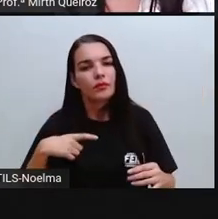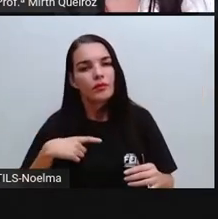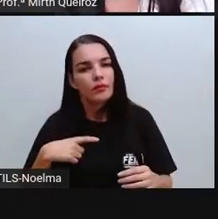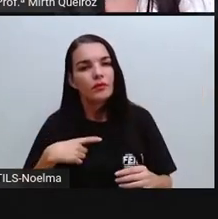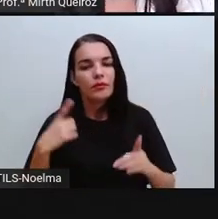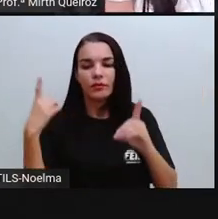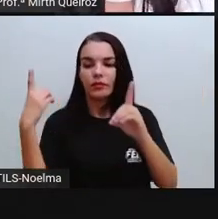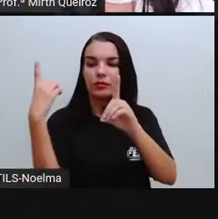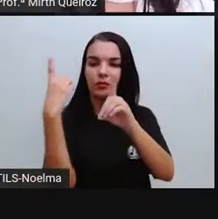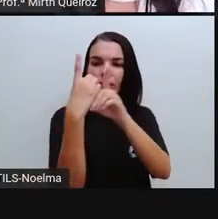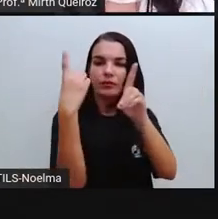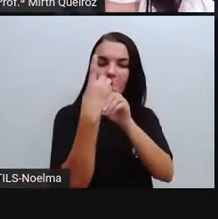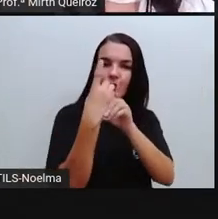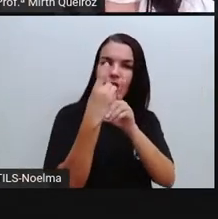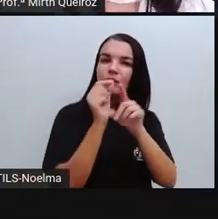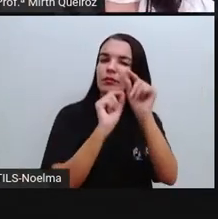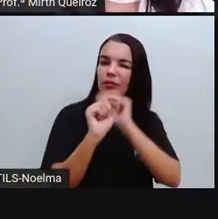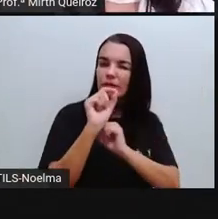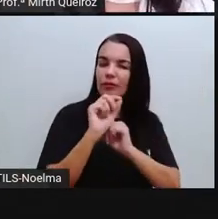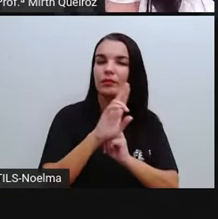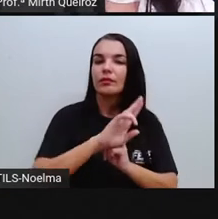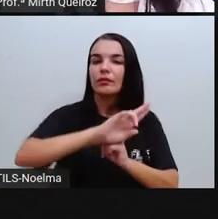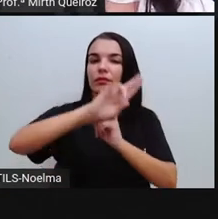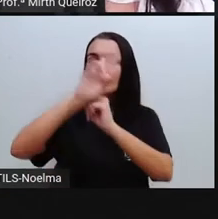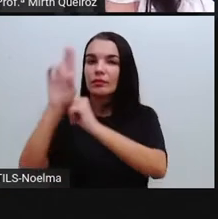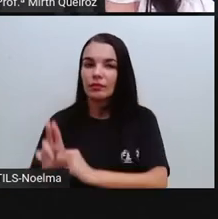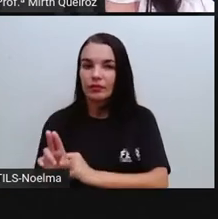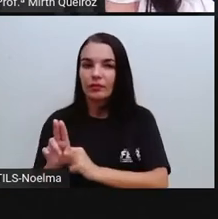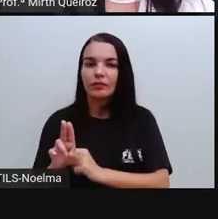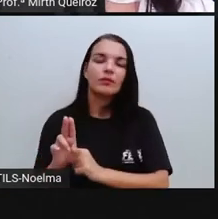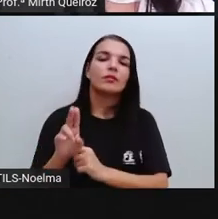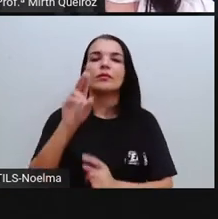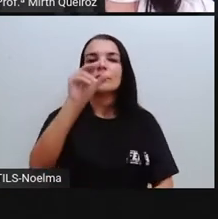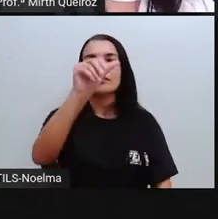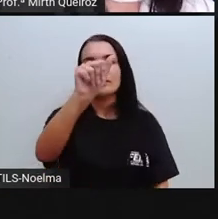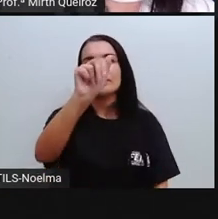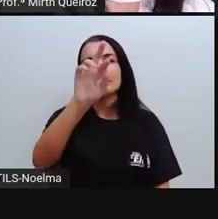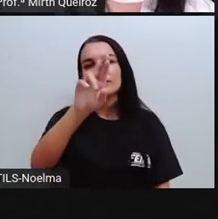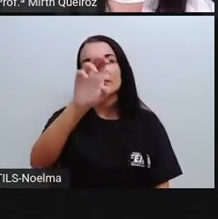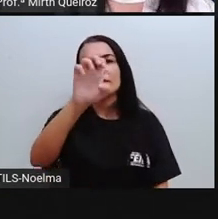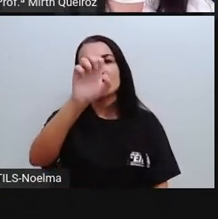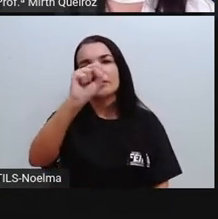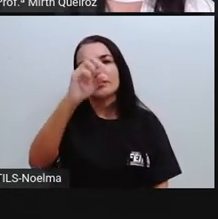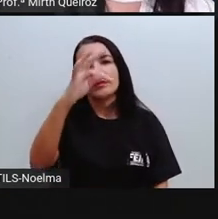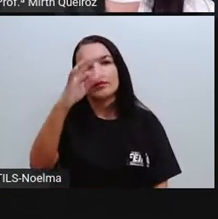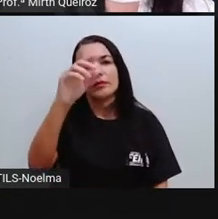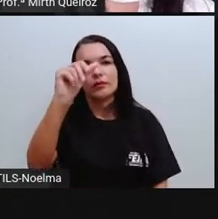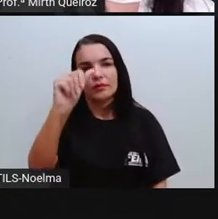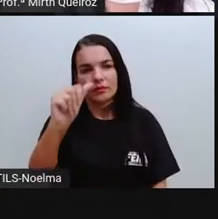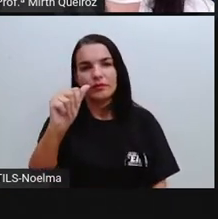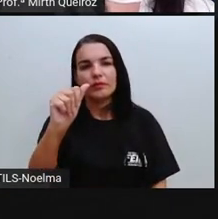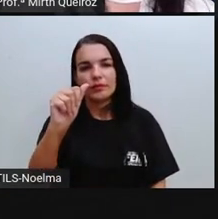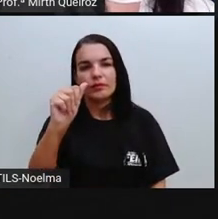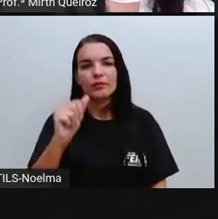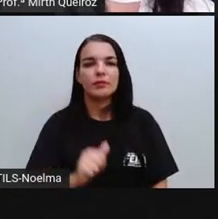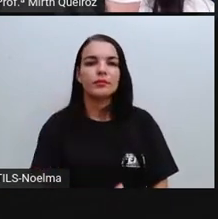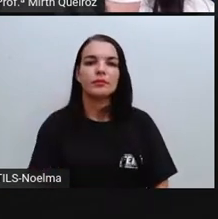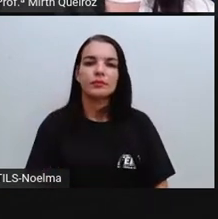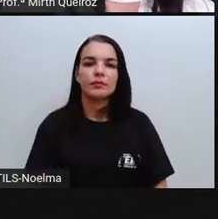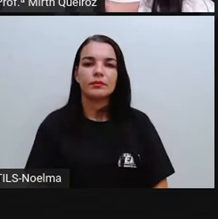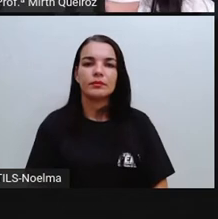encontro entre estes polígonos, que vai dar origem ao poliedro, é chamado de aresta.